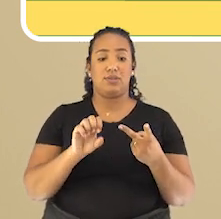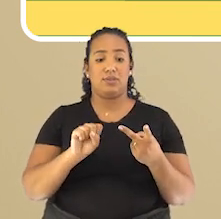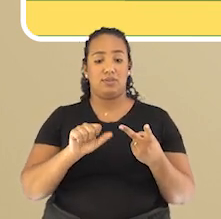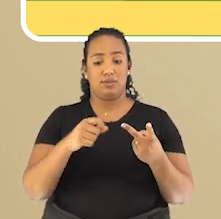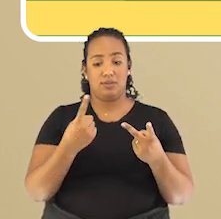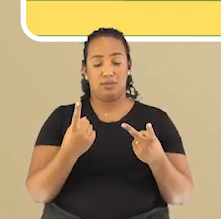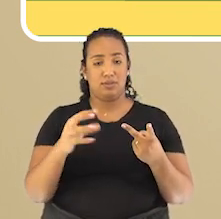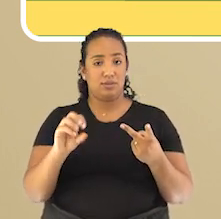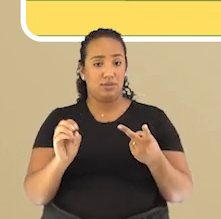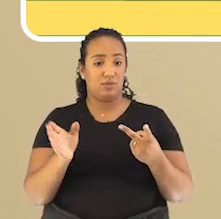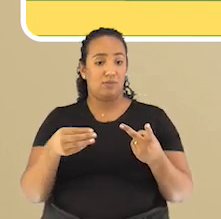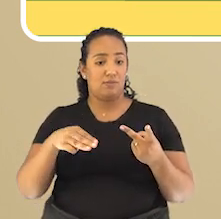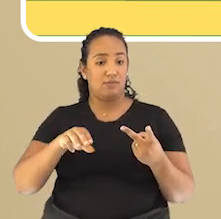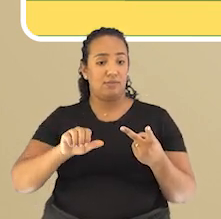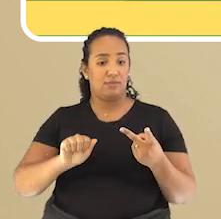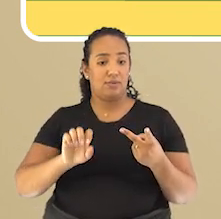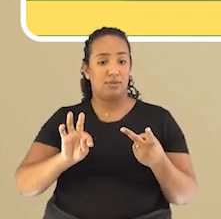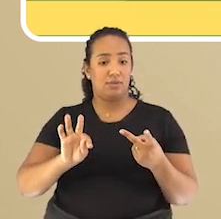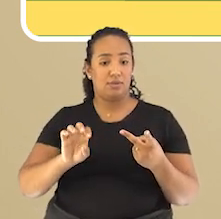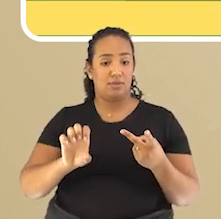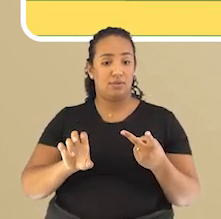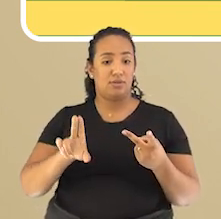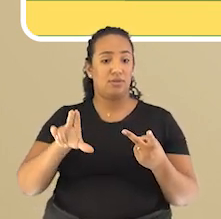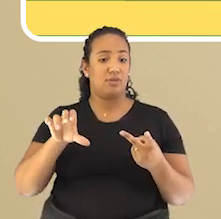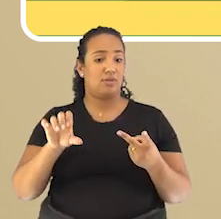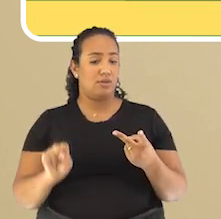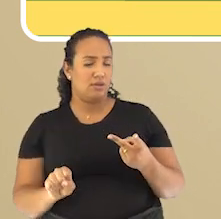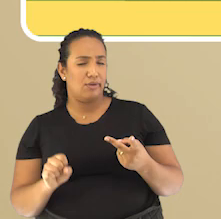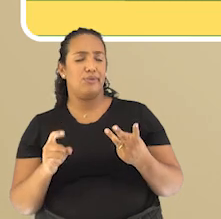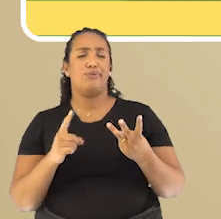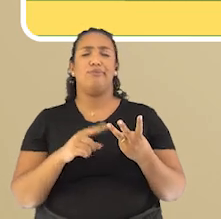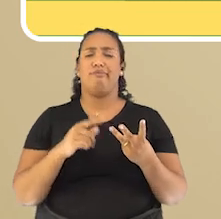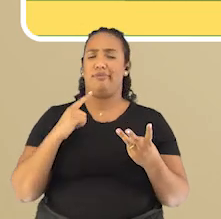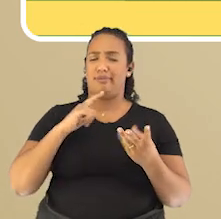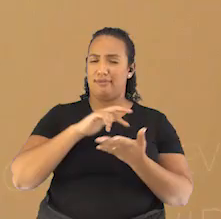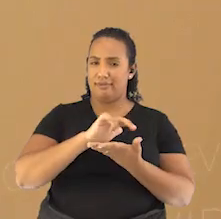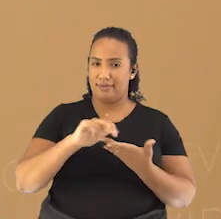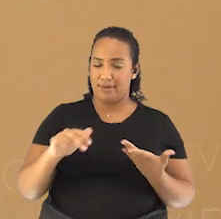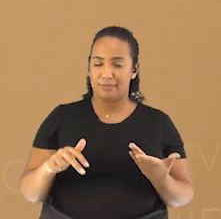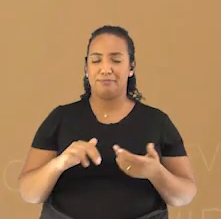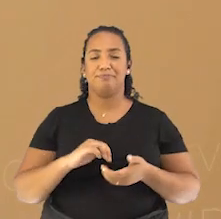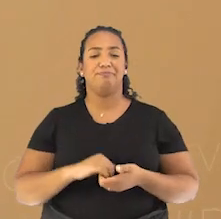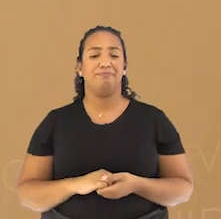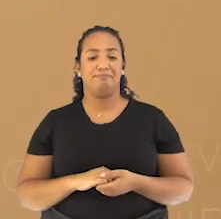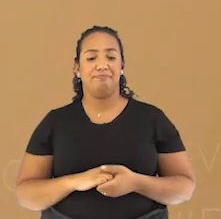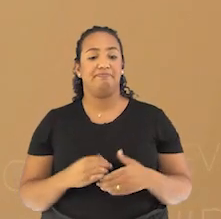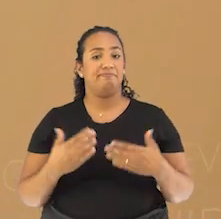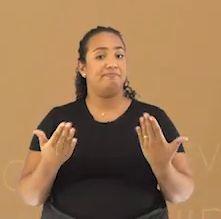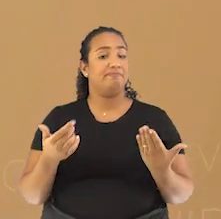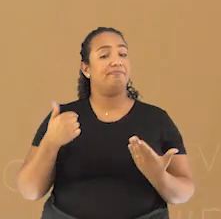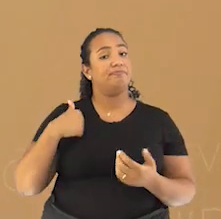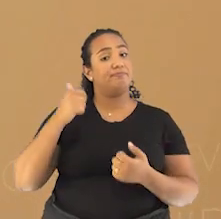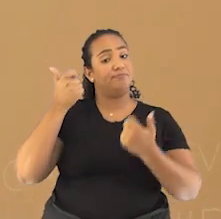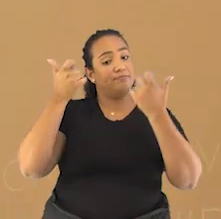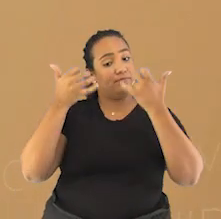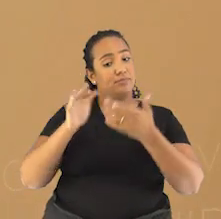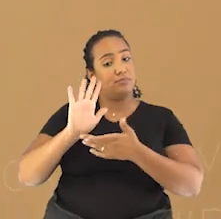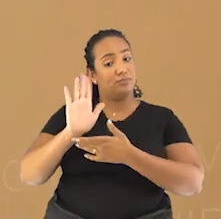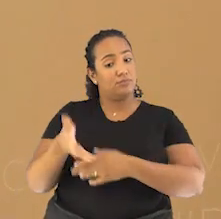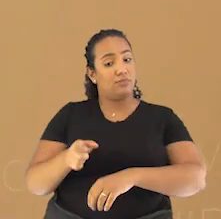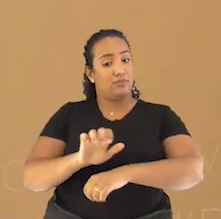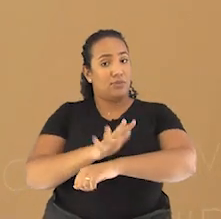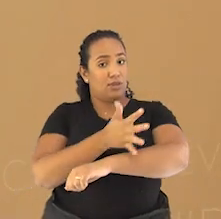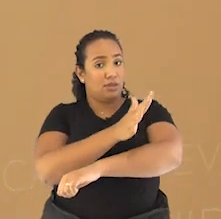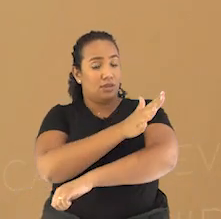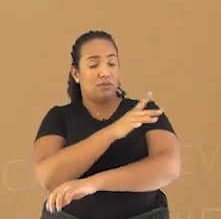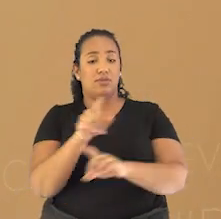Mateus, Santa Maria da Vitória, por exemplo, dentre alguns outros mais. Bom, já falamos um pouco do relevo e